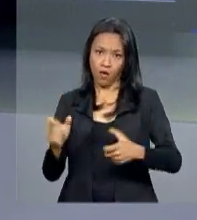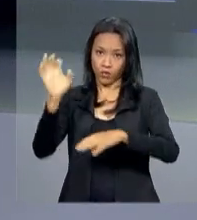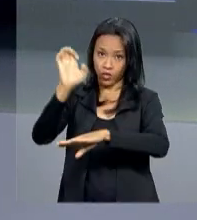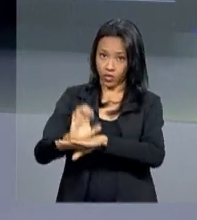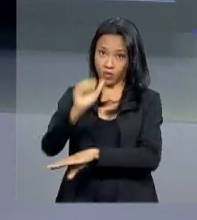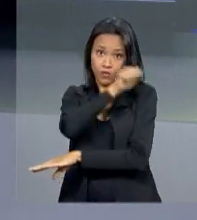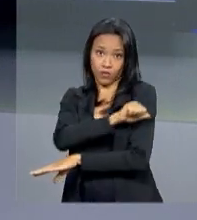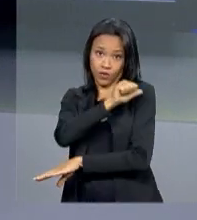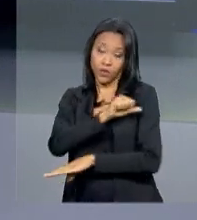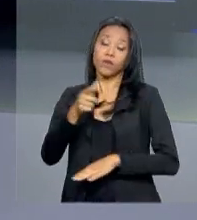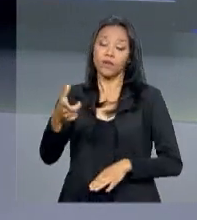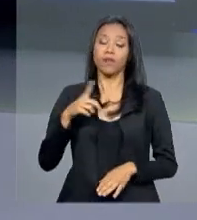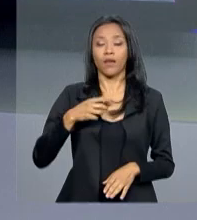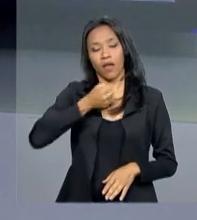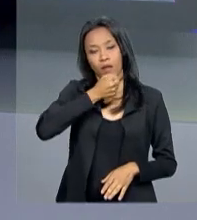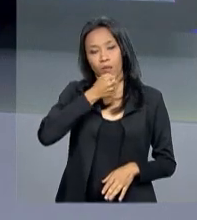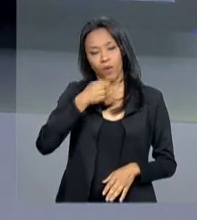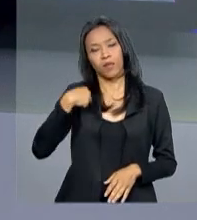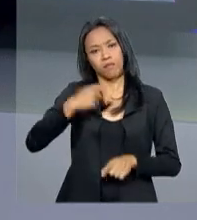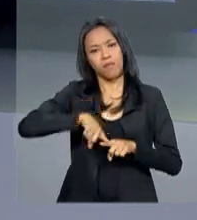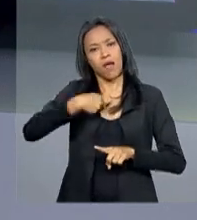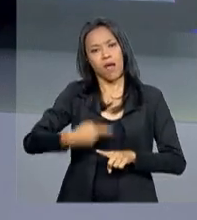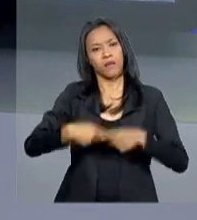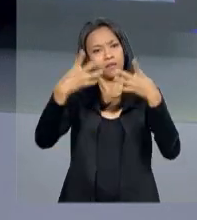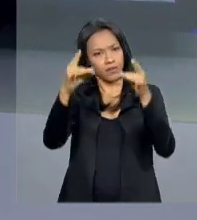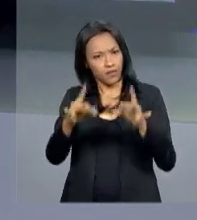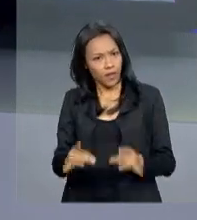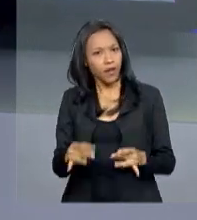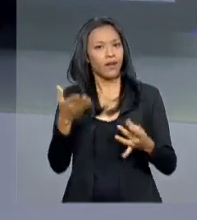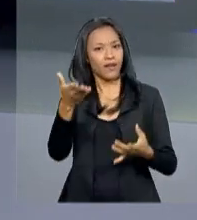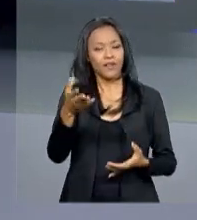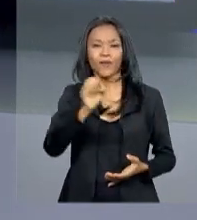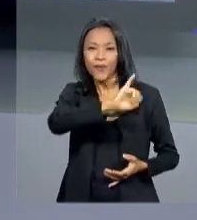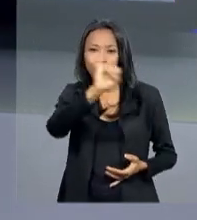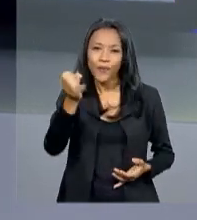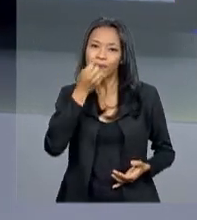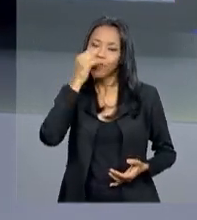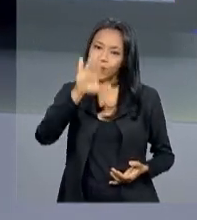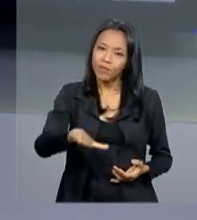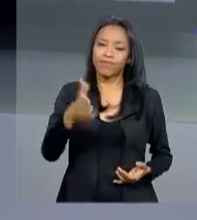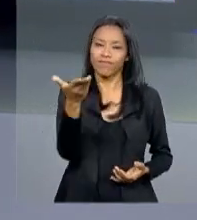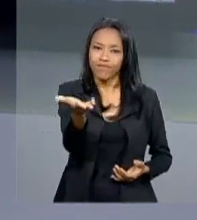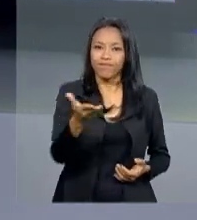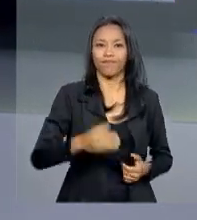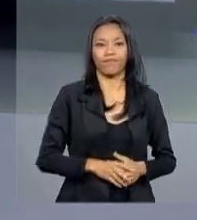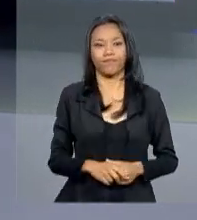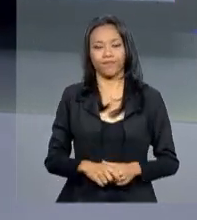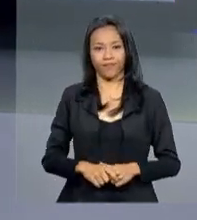Lá está a repórter Luana Kari, que traz mais informações ao vivo pra gente. Oi, Luana, boa tarde pra você.